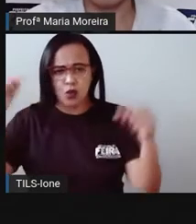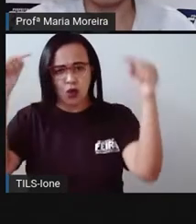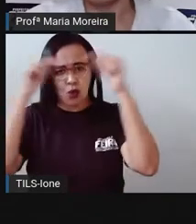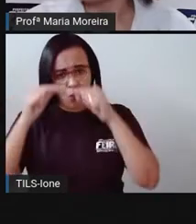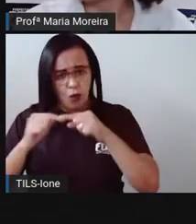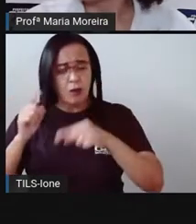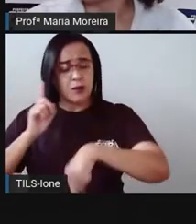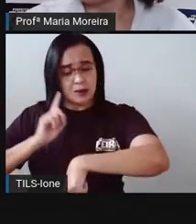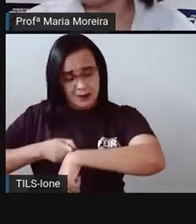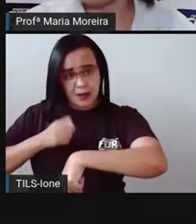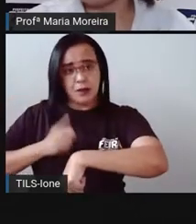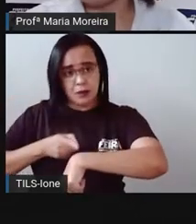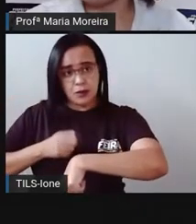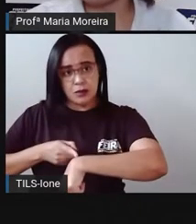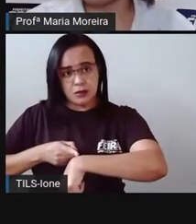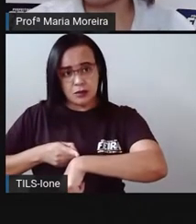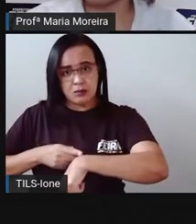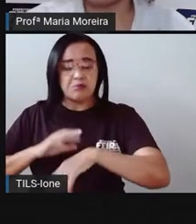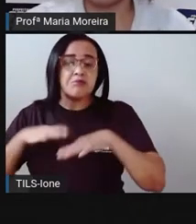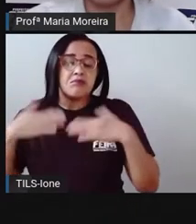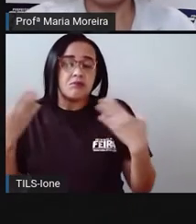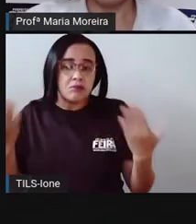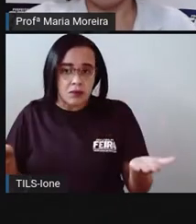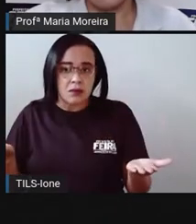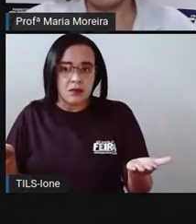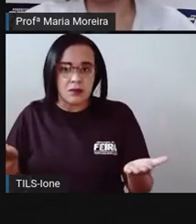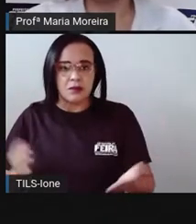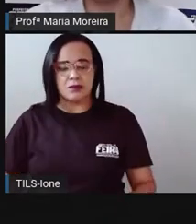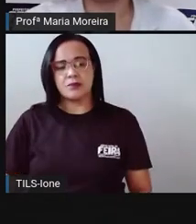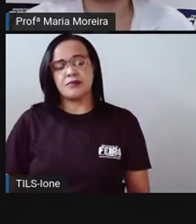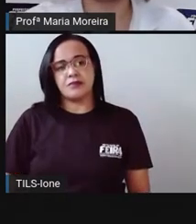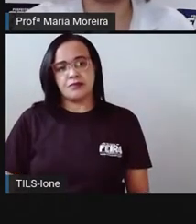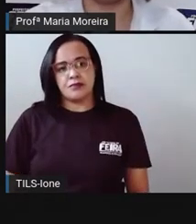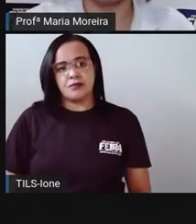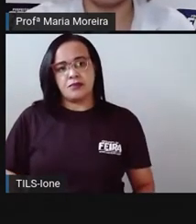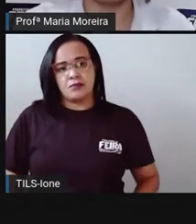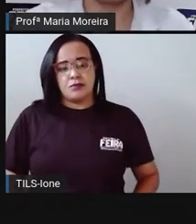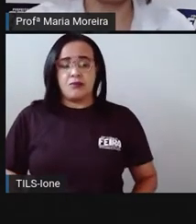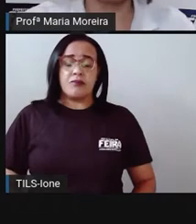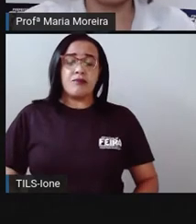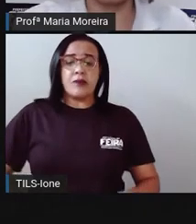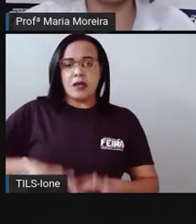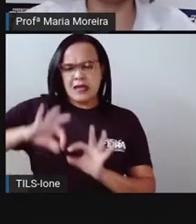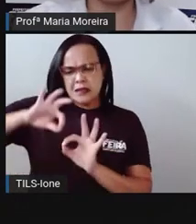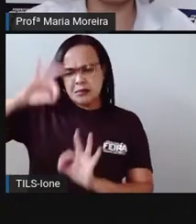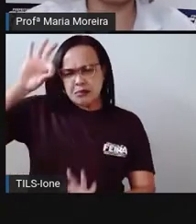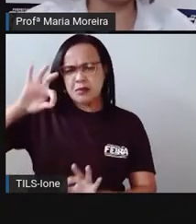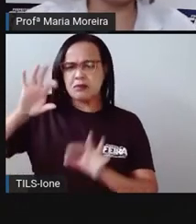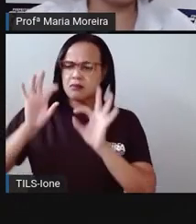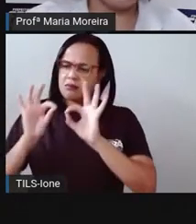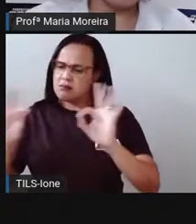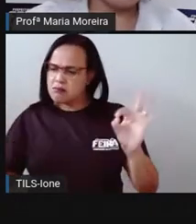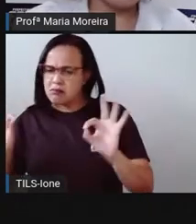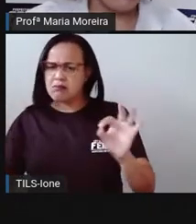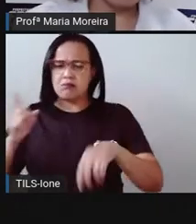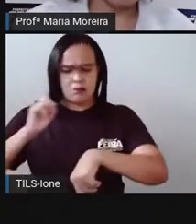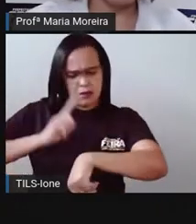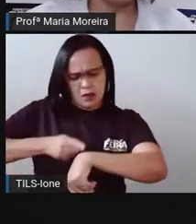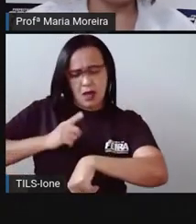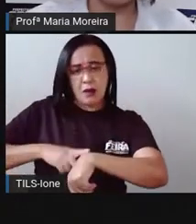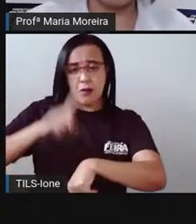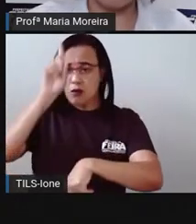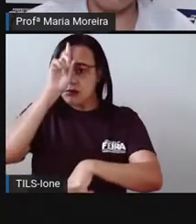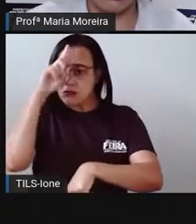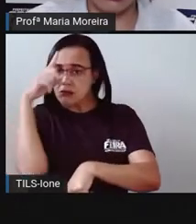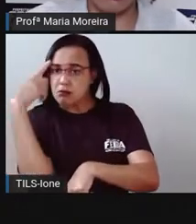tempo? E aí? Bom, as medidas de tempo, elas foram inventadas ao